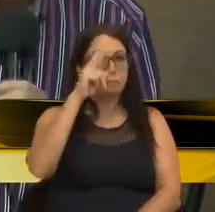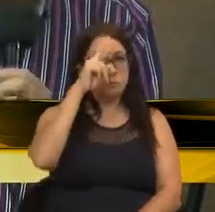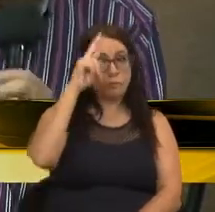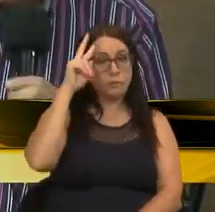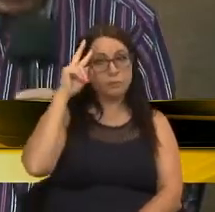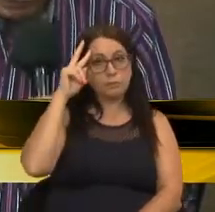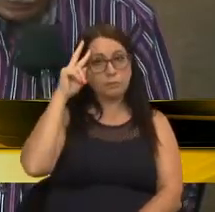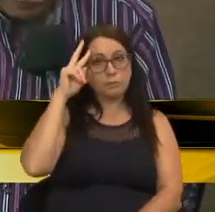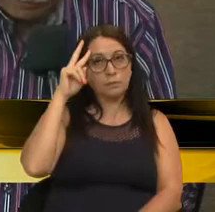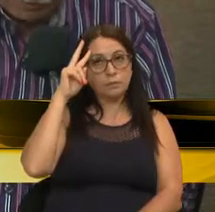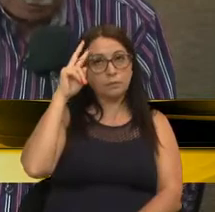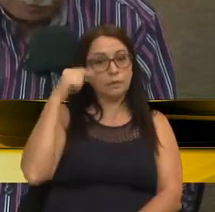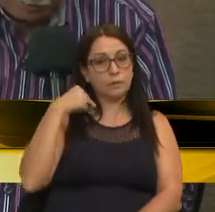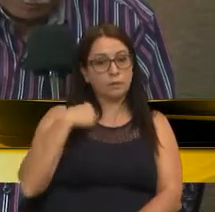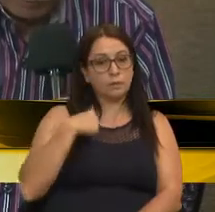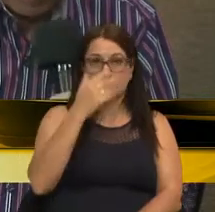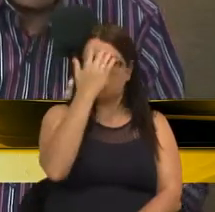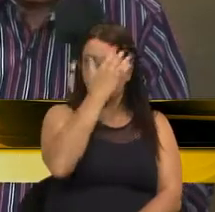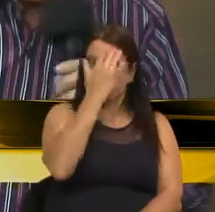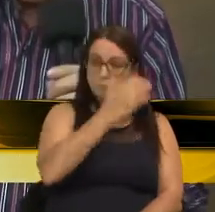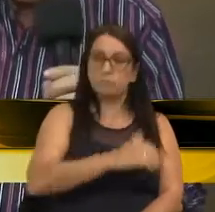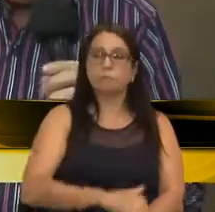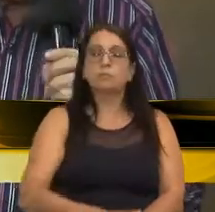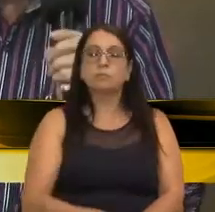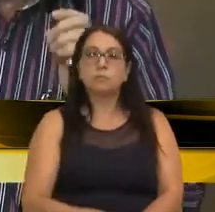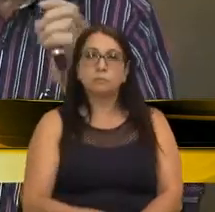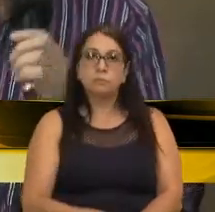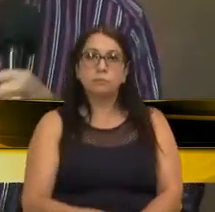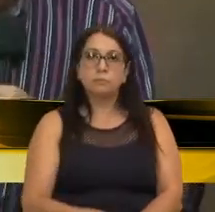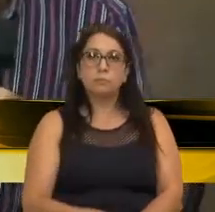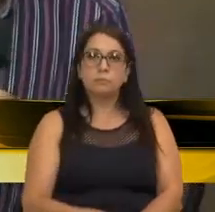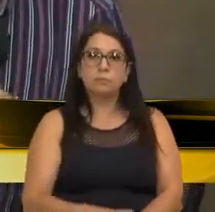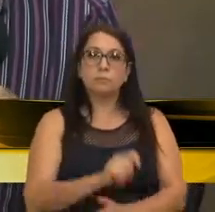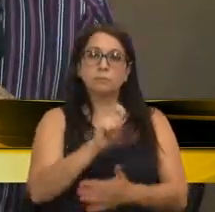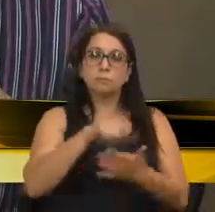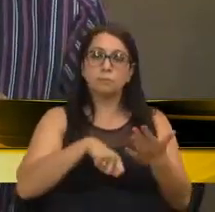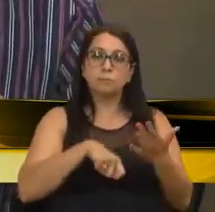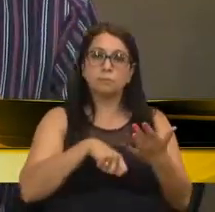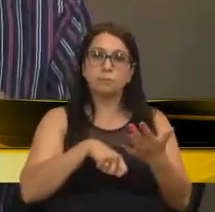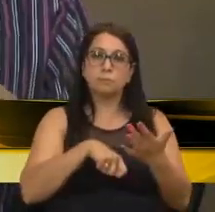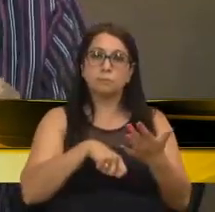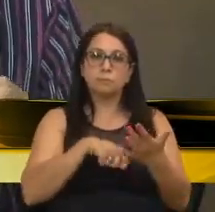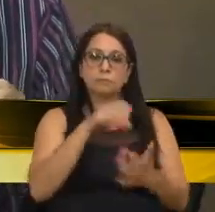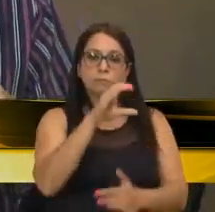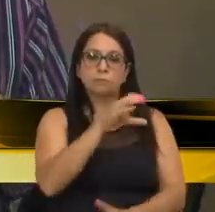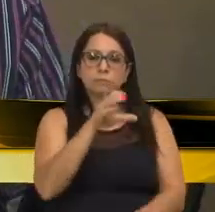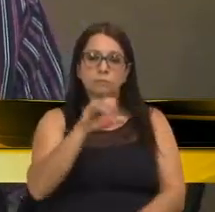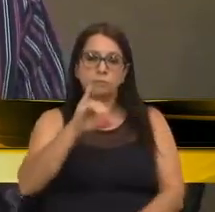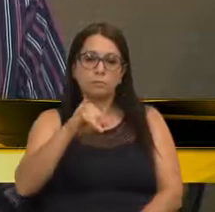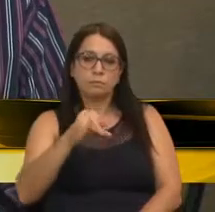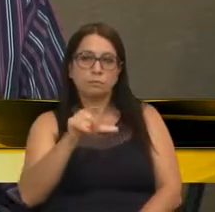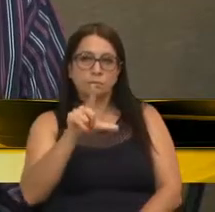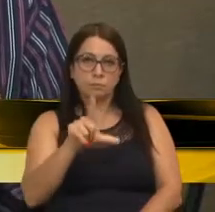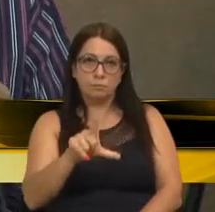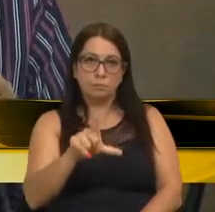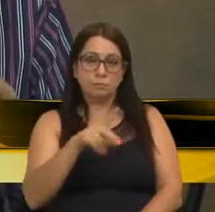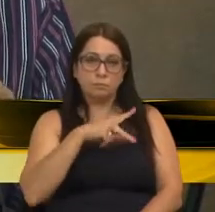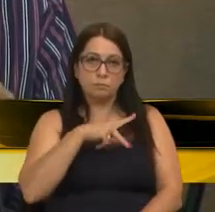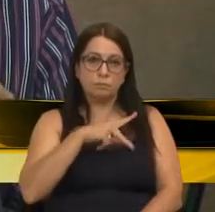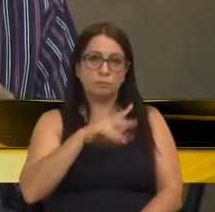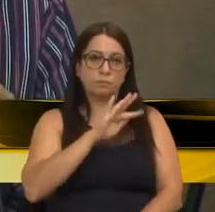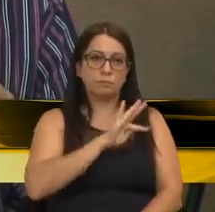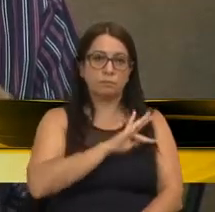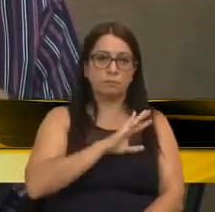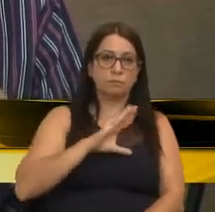Ues e este vereador. Assinado pela CCJL, presidente Flávio